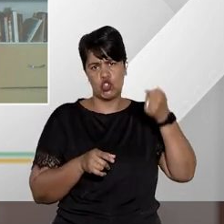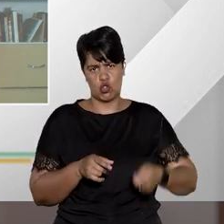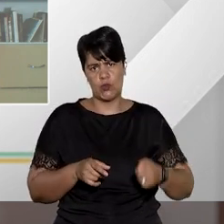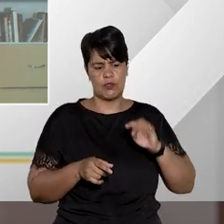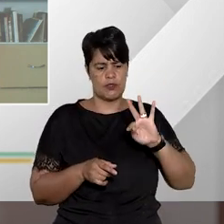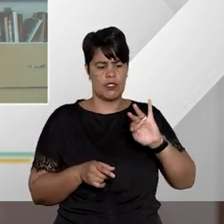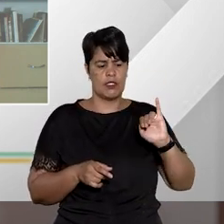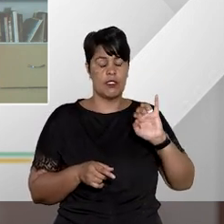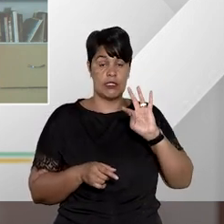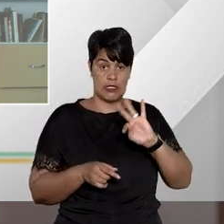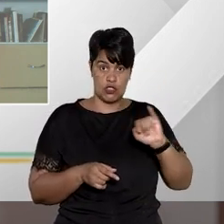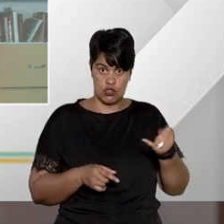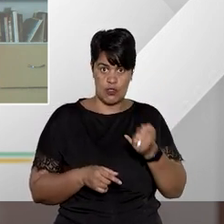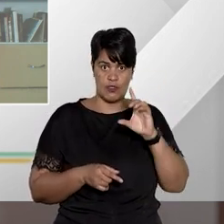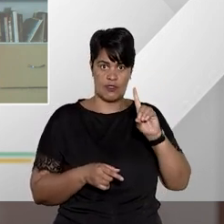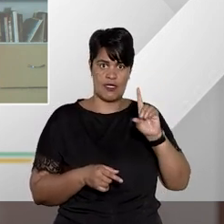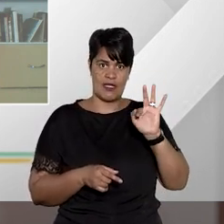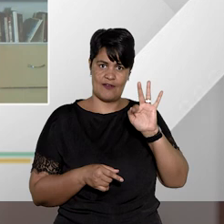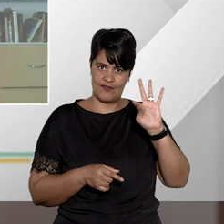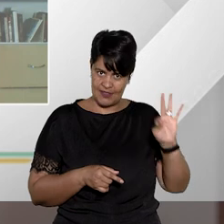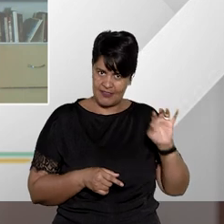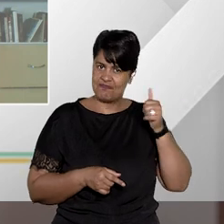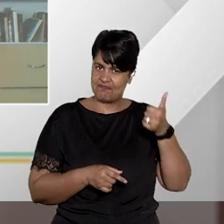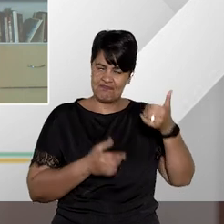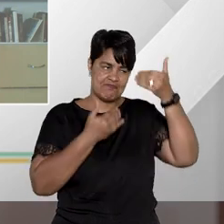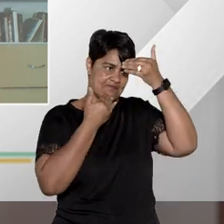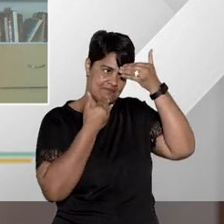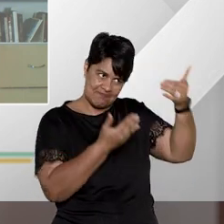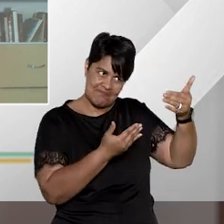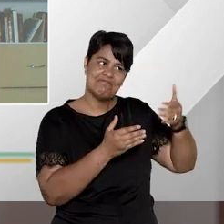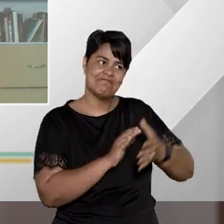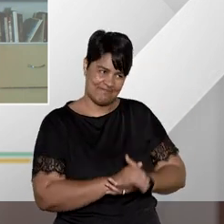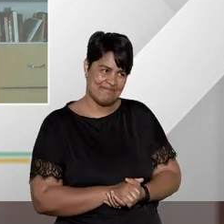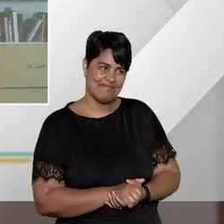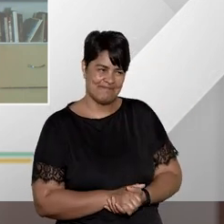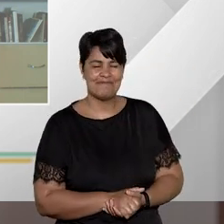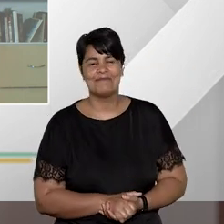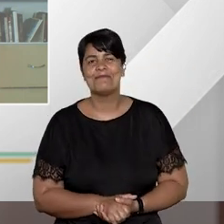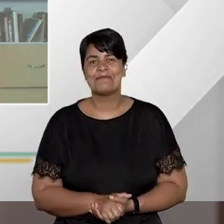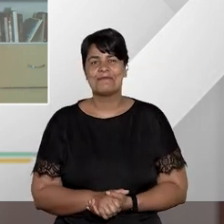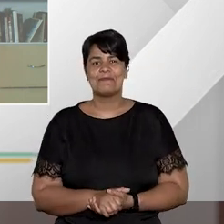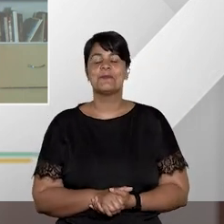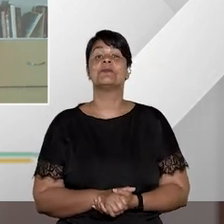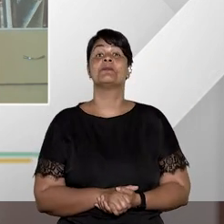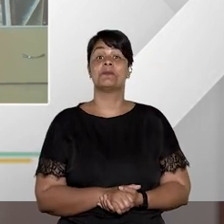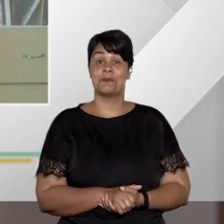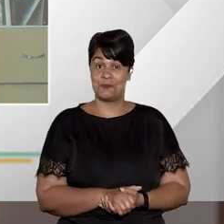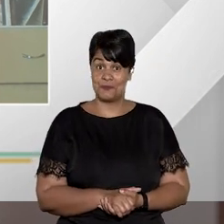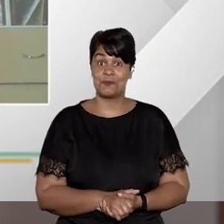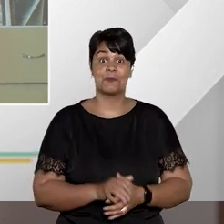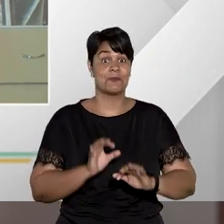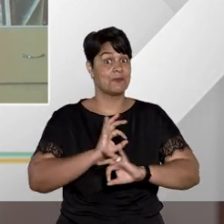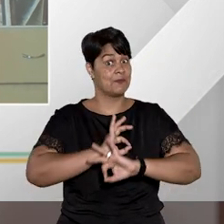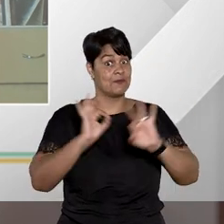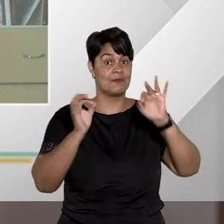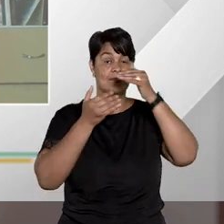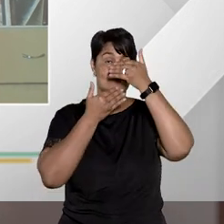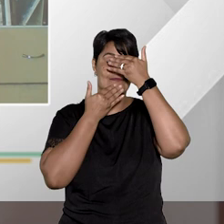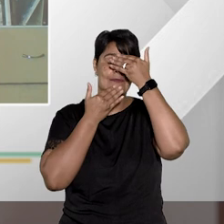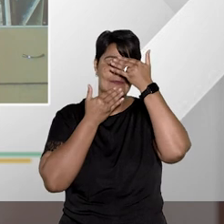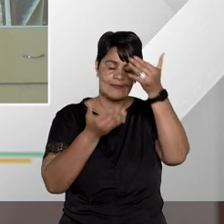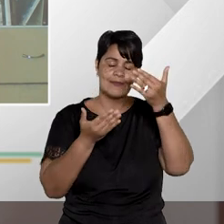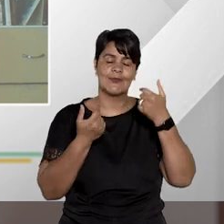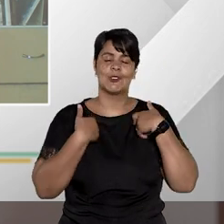do distrito federal e dos territórios doutora Geilza Diniz obrigada pela entrevista eu que agradeço Fátima foi uma